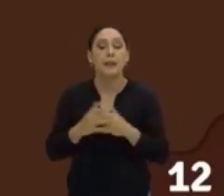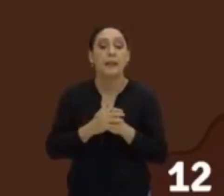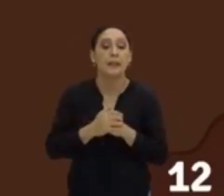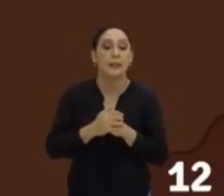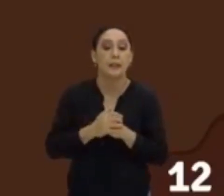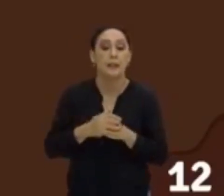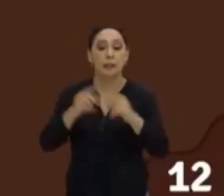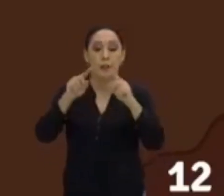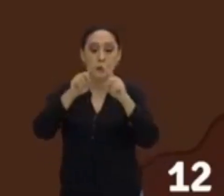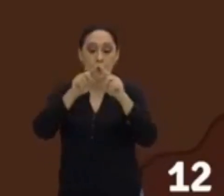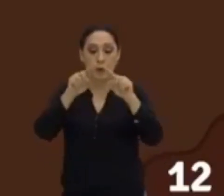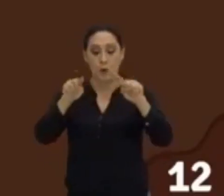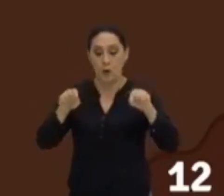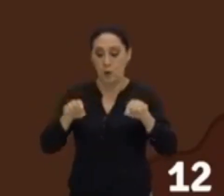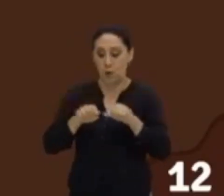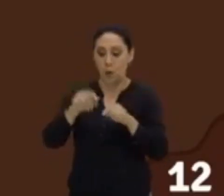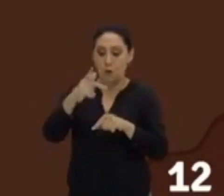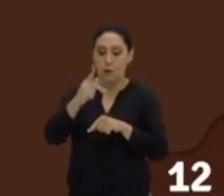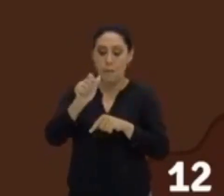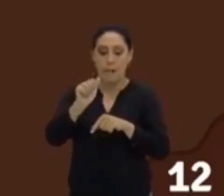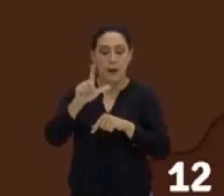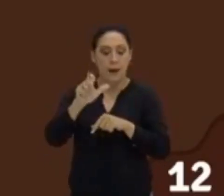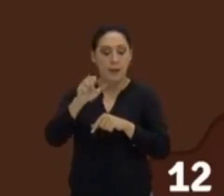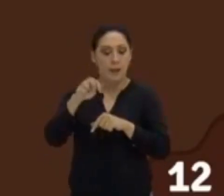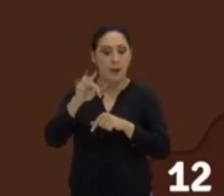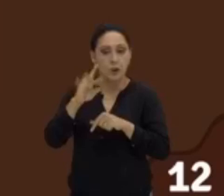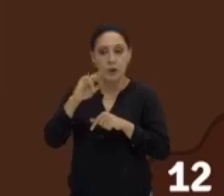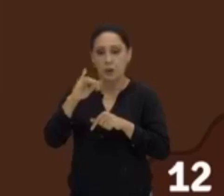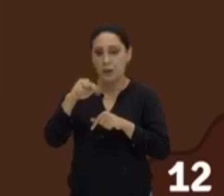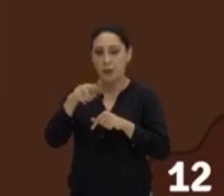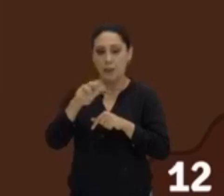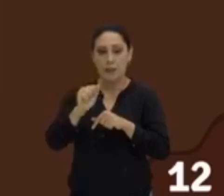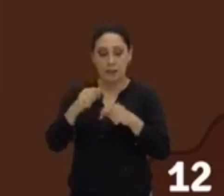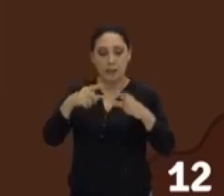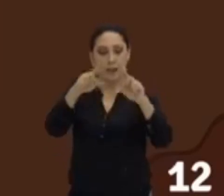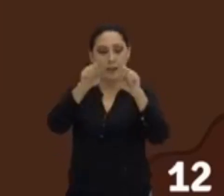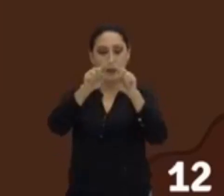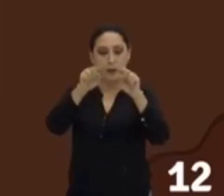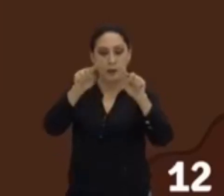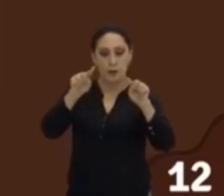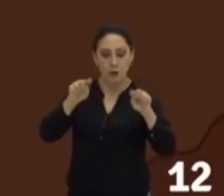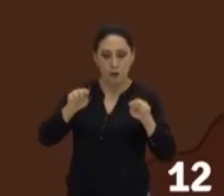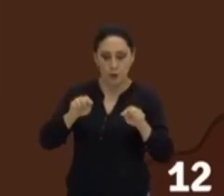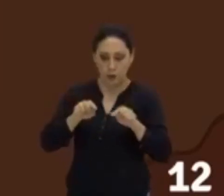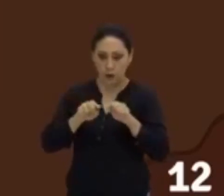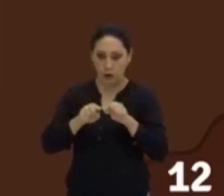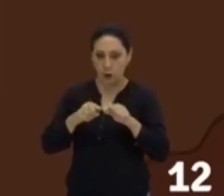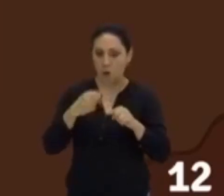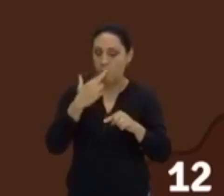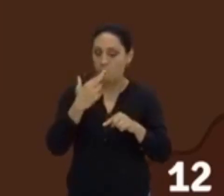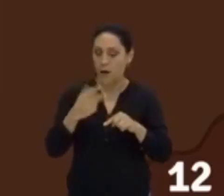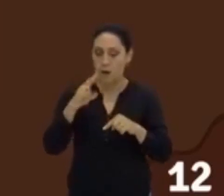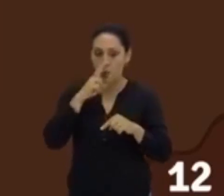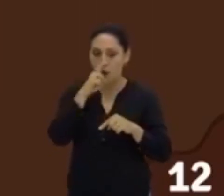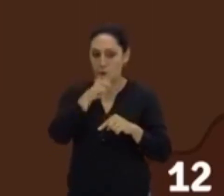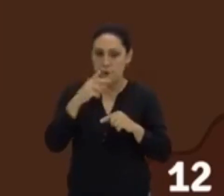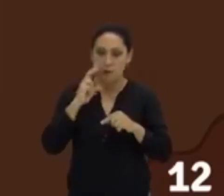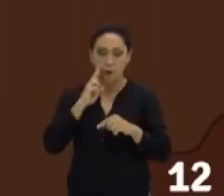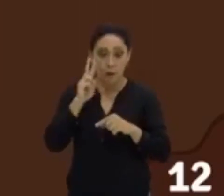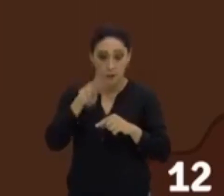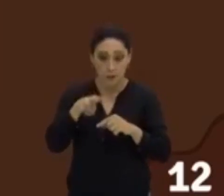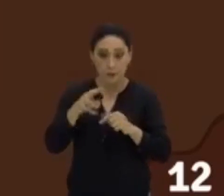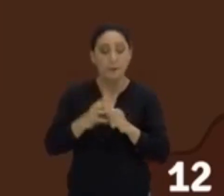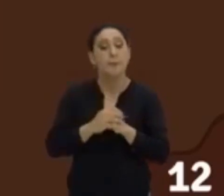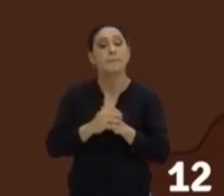eu tenho aqui o território da Palestina, bem aqui, eu vou colocar aqui com uma cor mais forte para ficar mais claro para vocês.